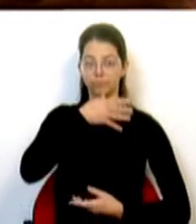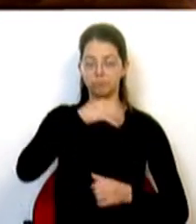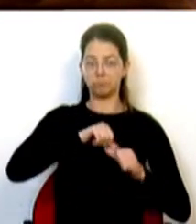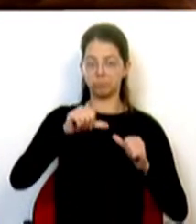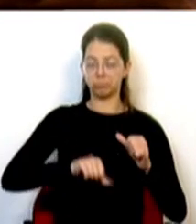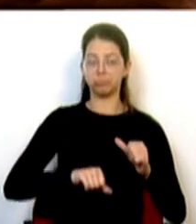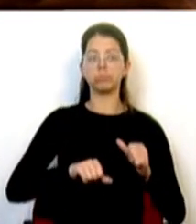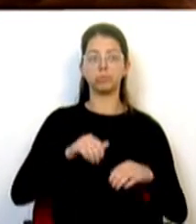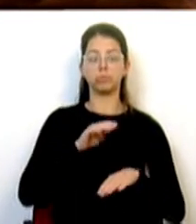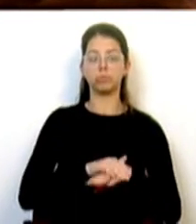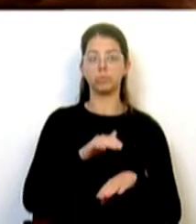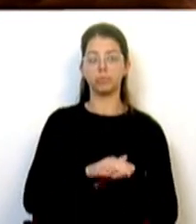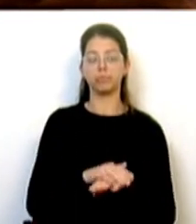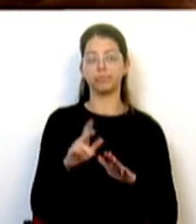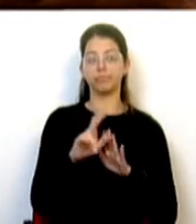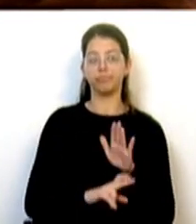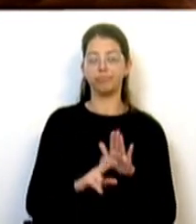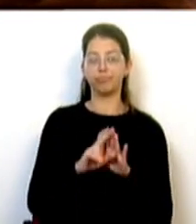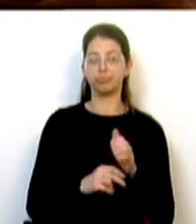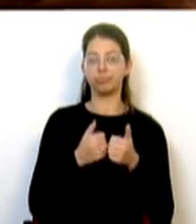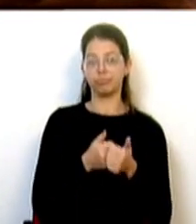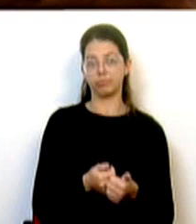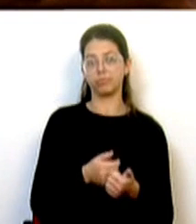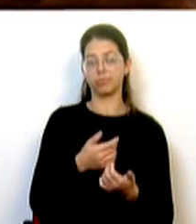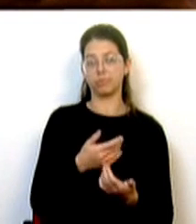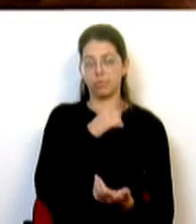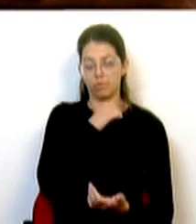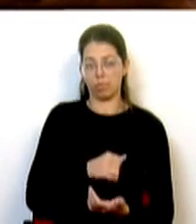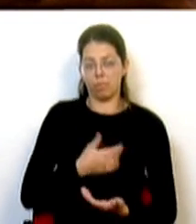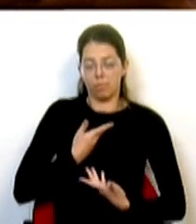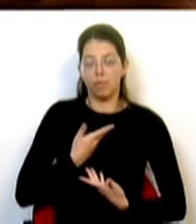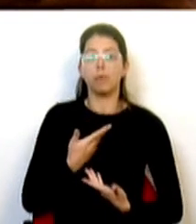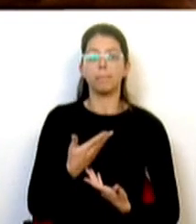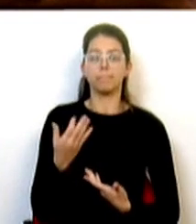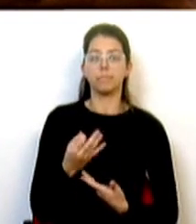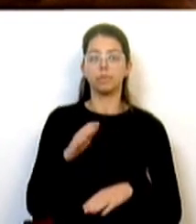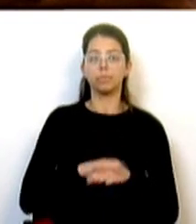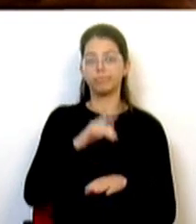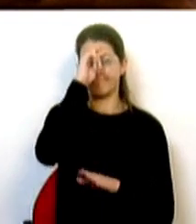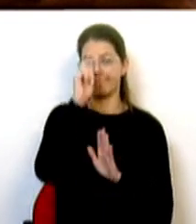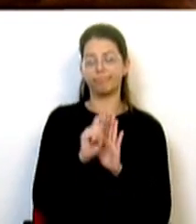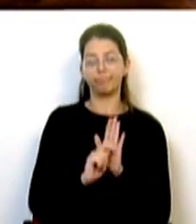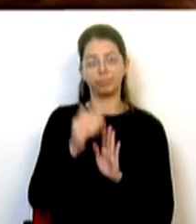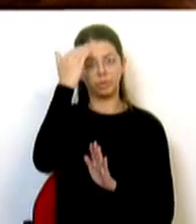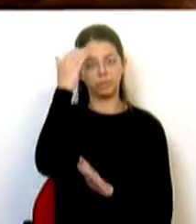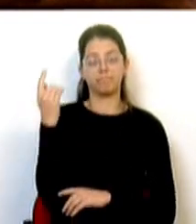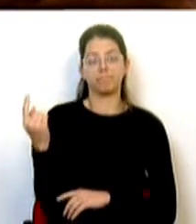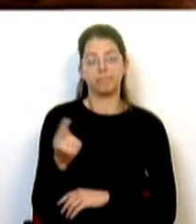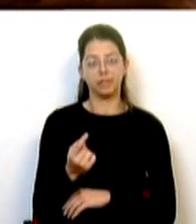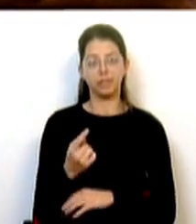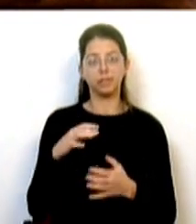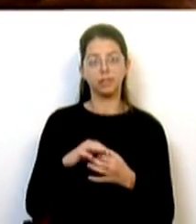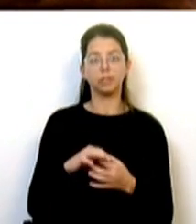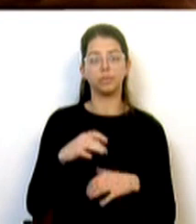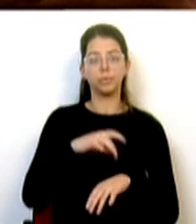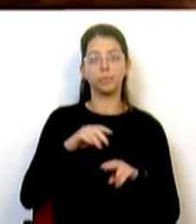porque a faço nos termos regimentais que para tal me são permitidos, é feita por um imperativo ético e de consciência quanto ao